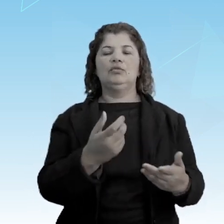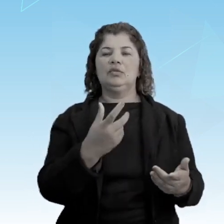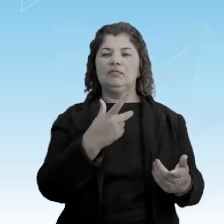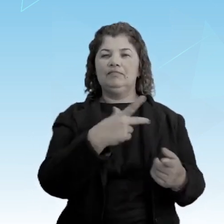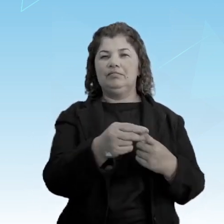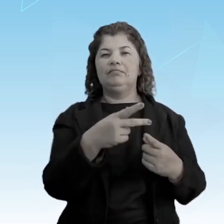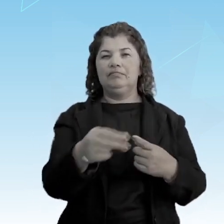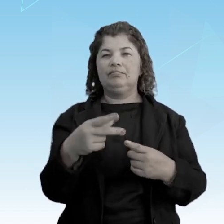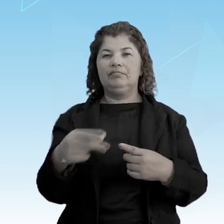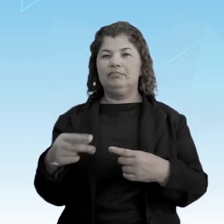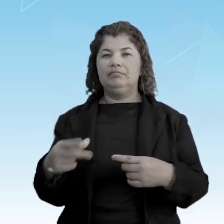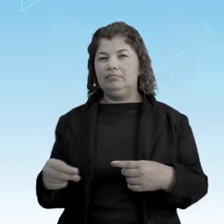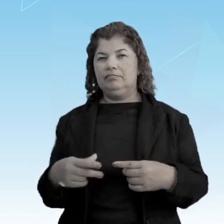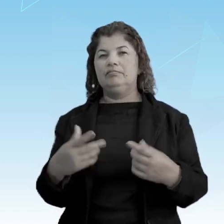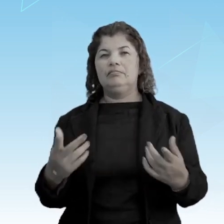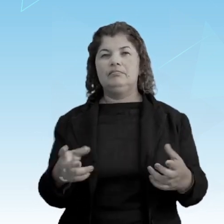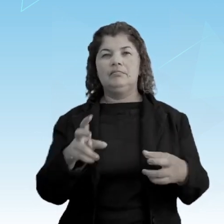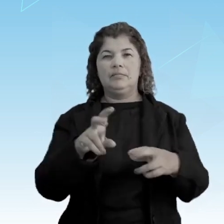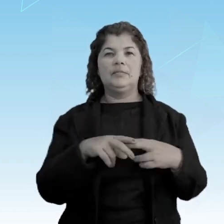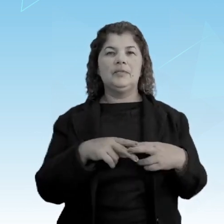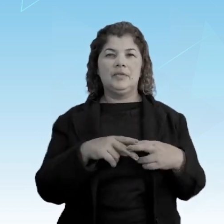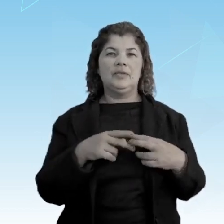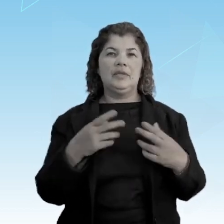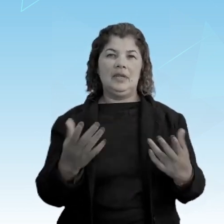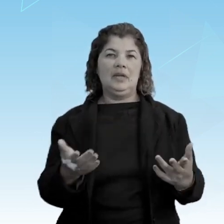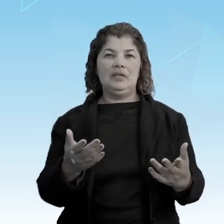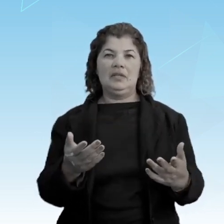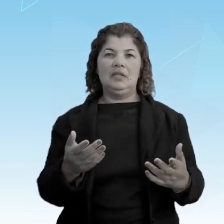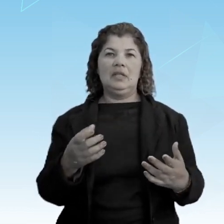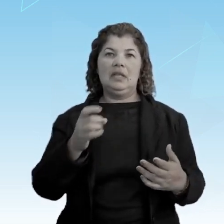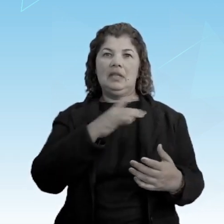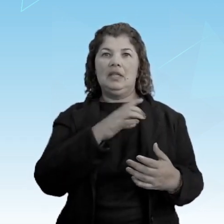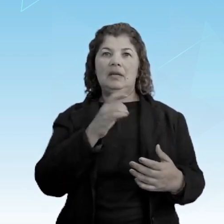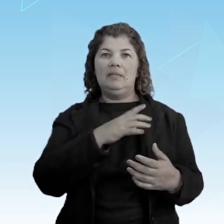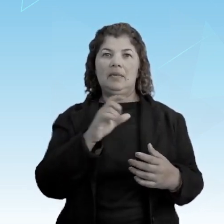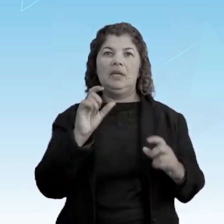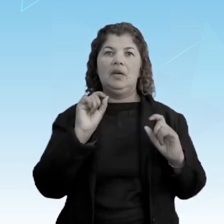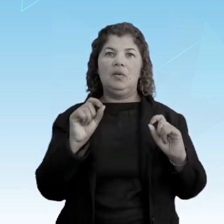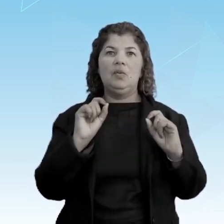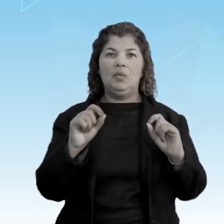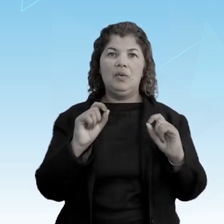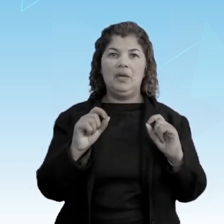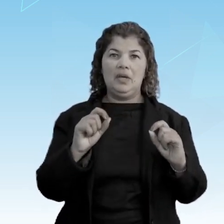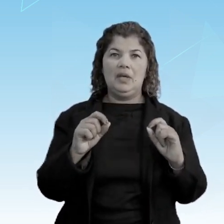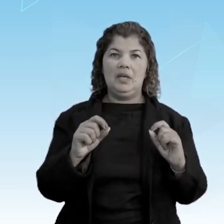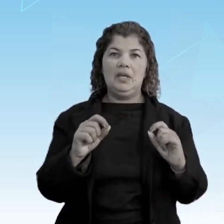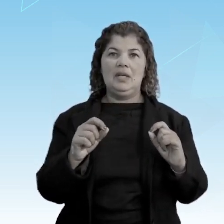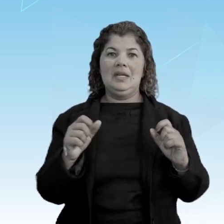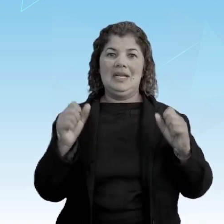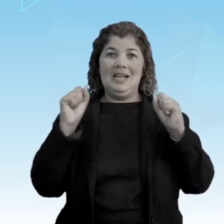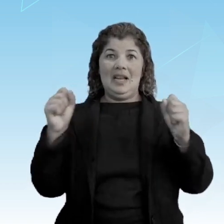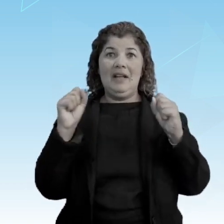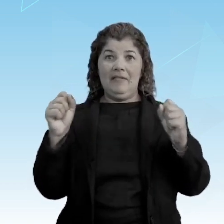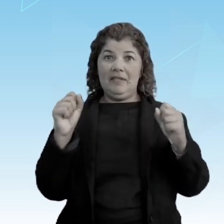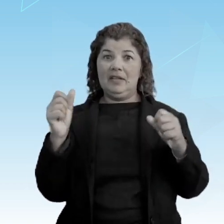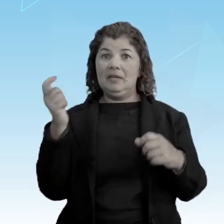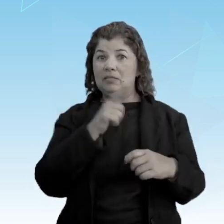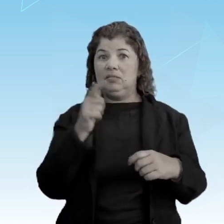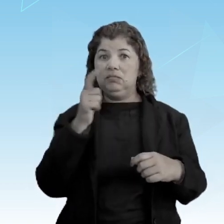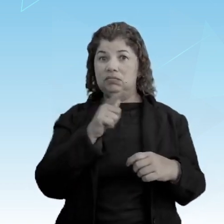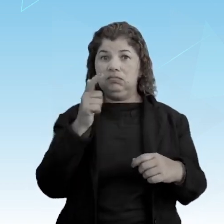temiam o haitismo. Isto é, tinham medo de levantar bem-sucedidos,